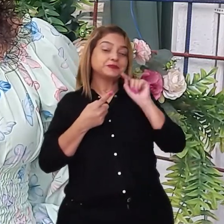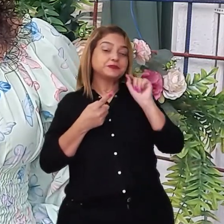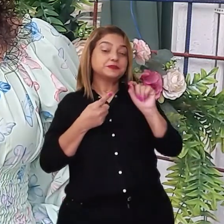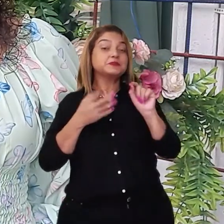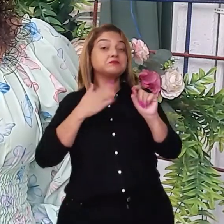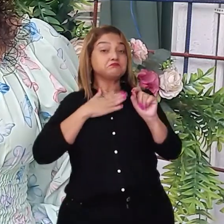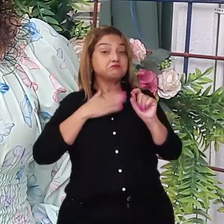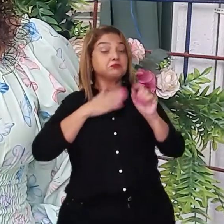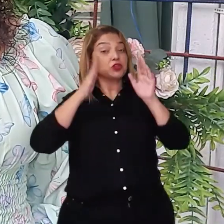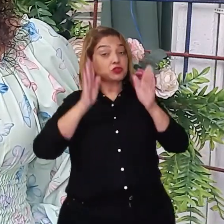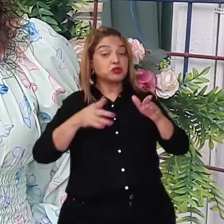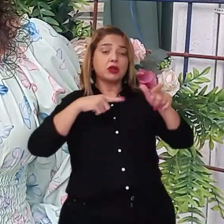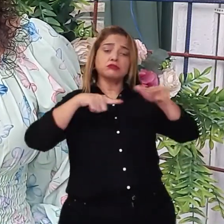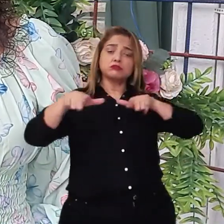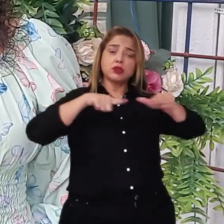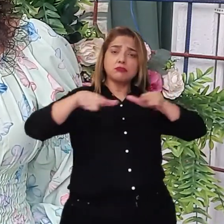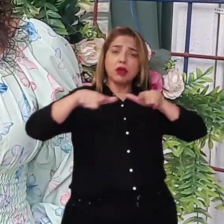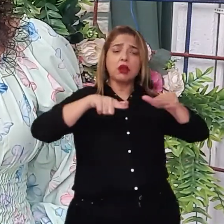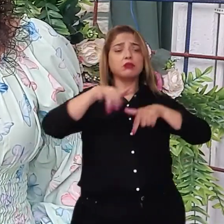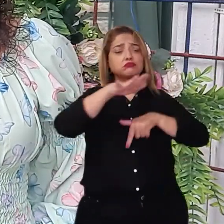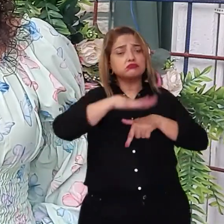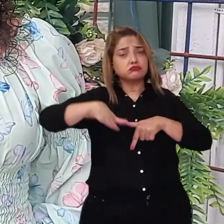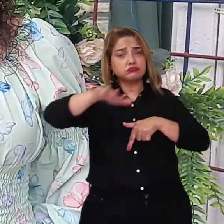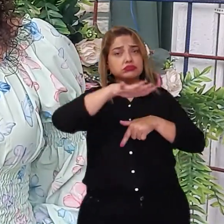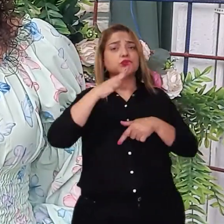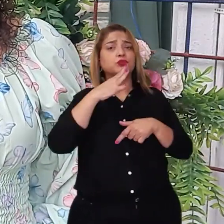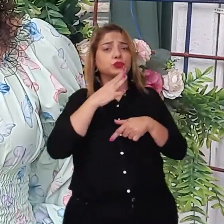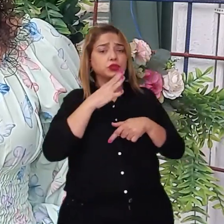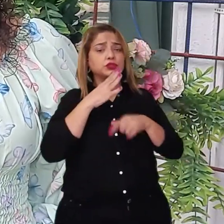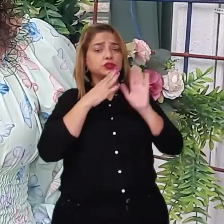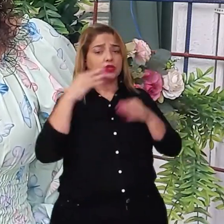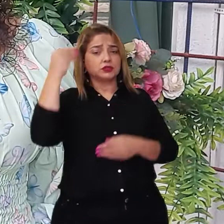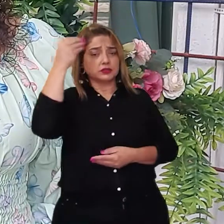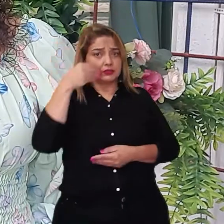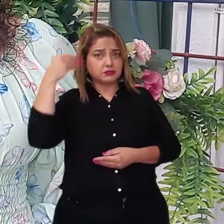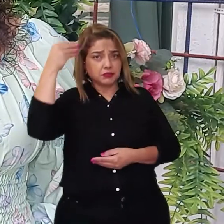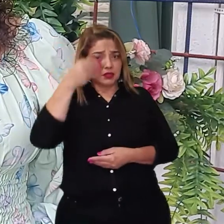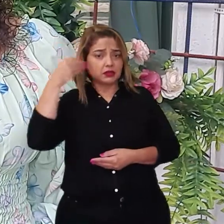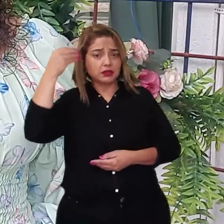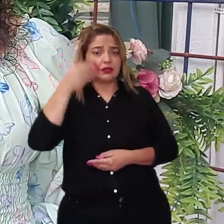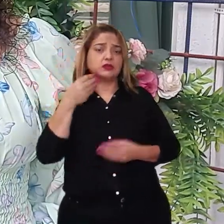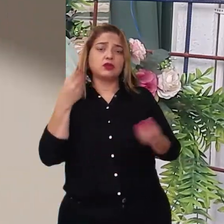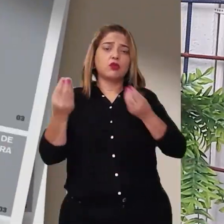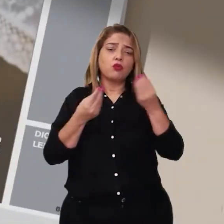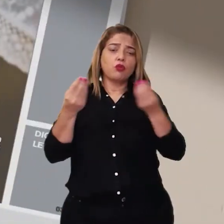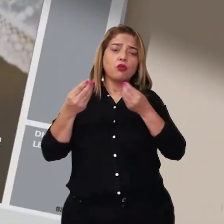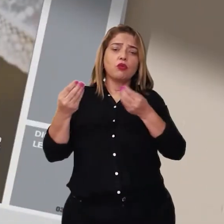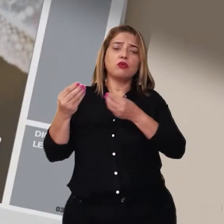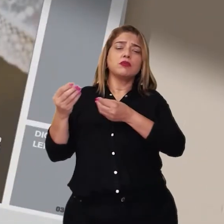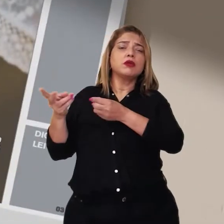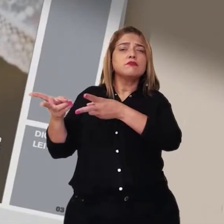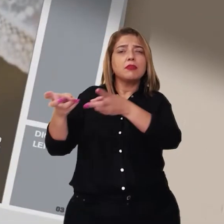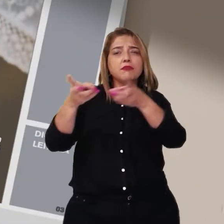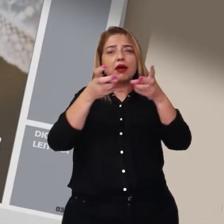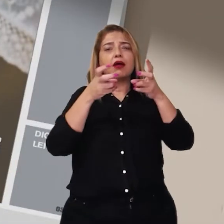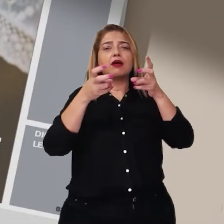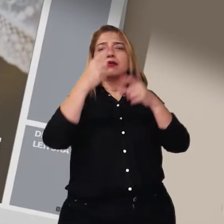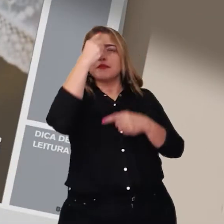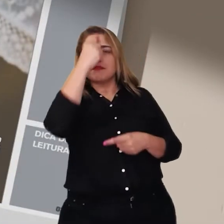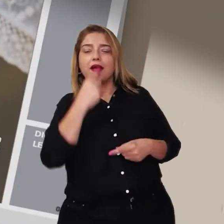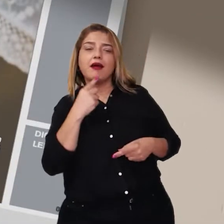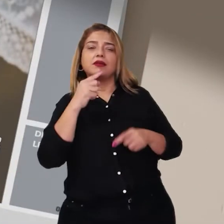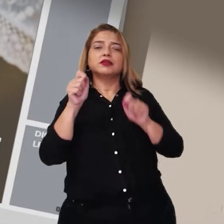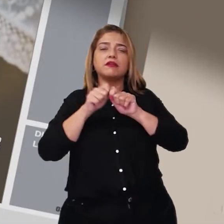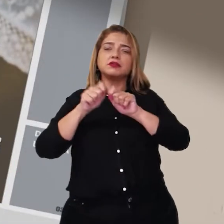atividade que eu já exercia antes de entrar na rede, que era a parte de editoração, tratamento de imagem, Photoshop,